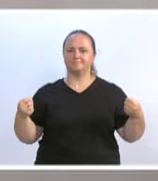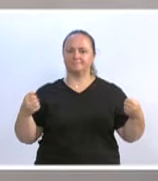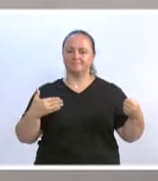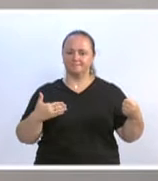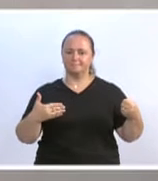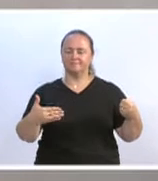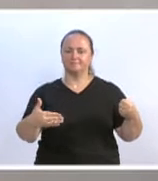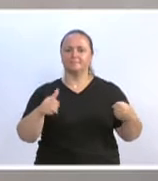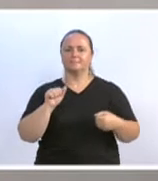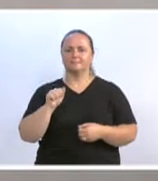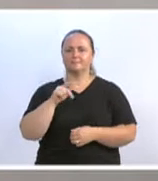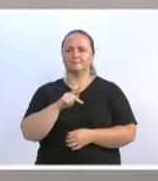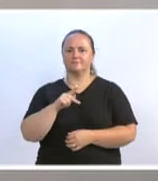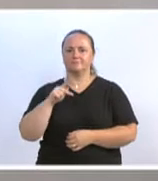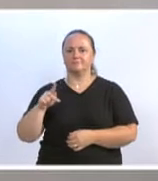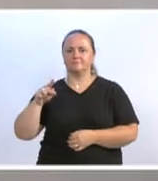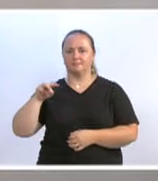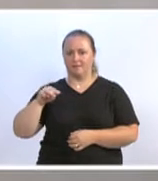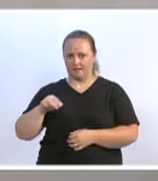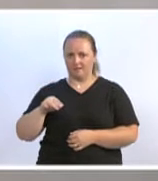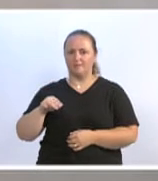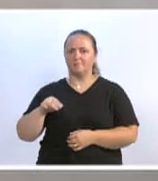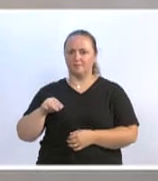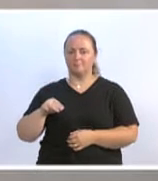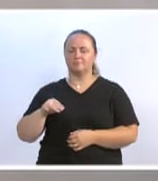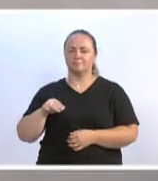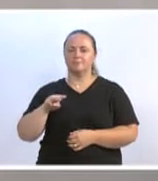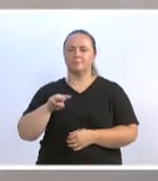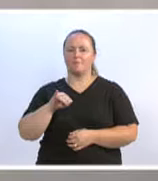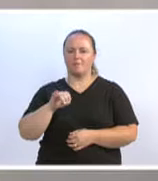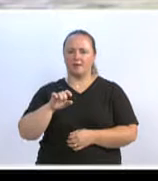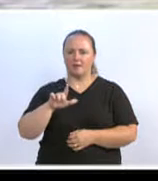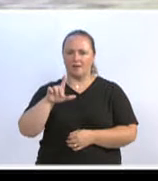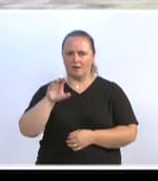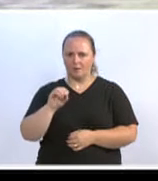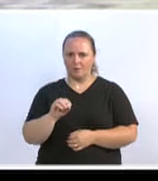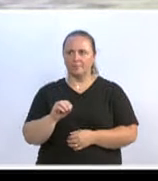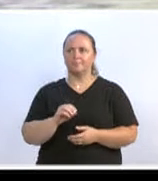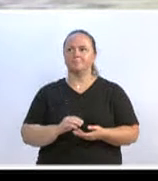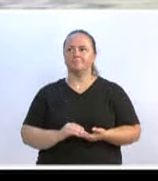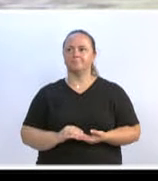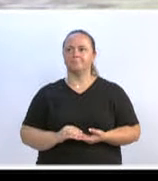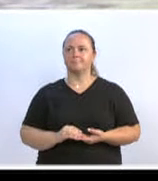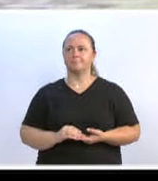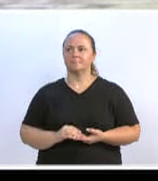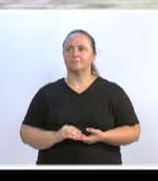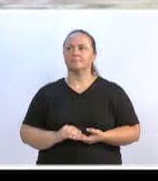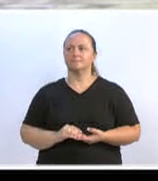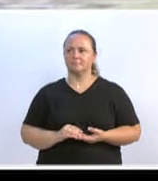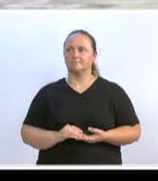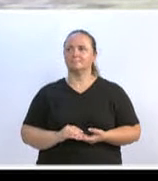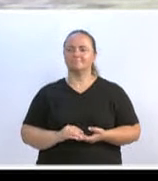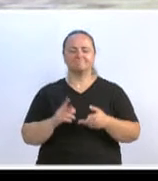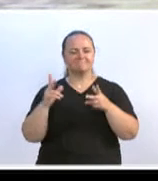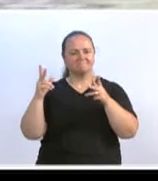APPM, da Mielo Melingocelli. Se o Ari tiver ali as imagens também, justamente.